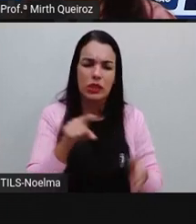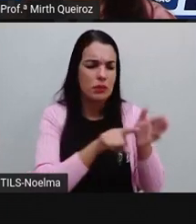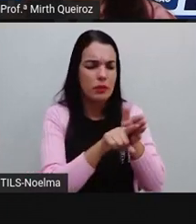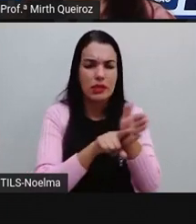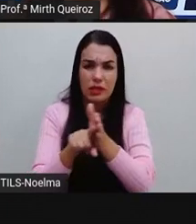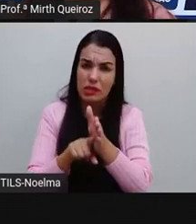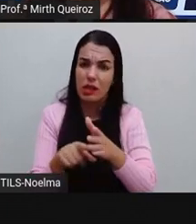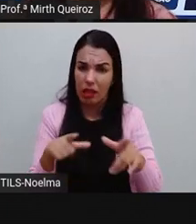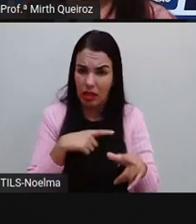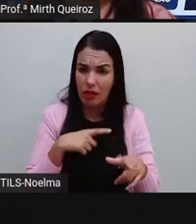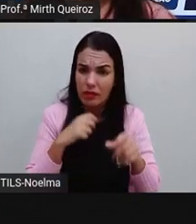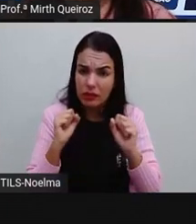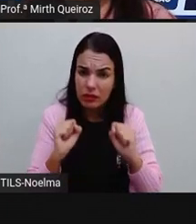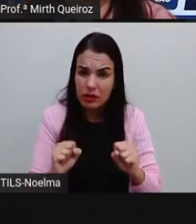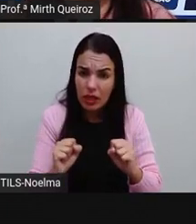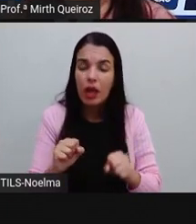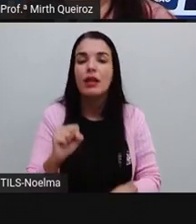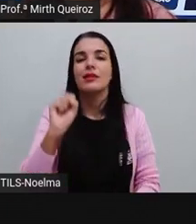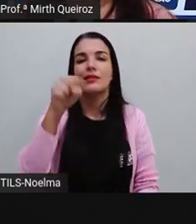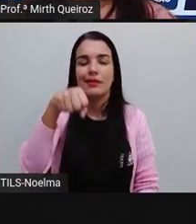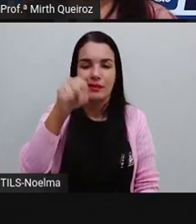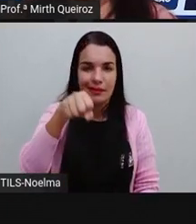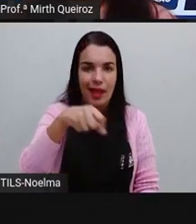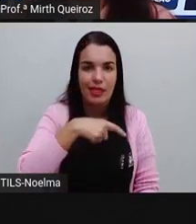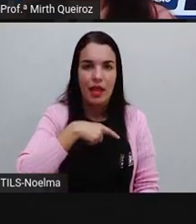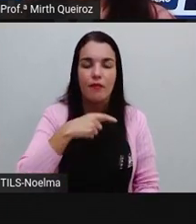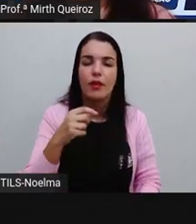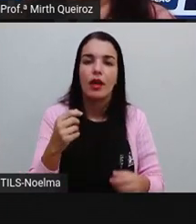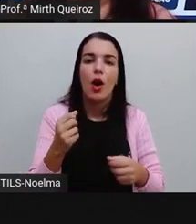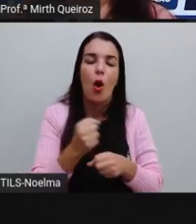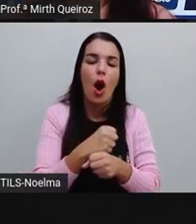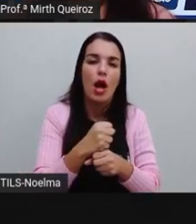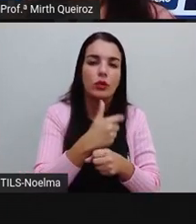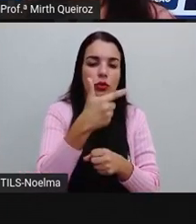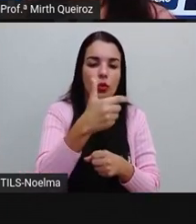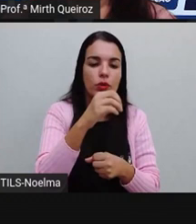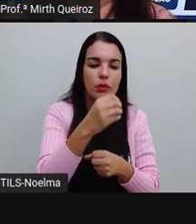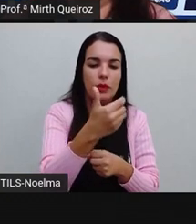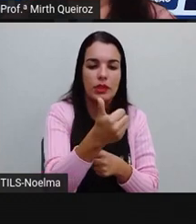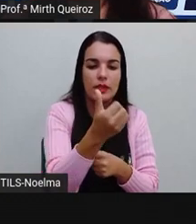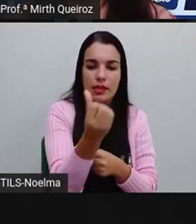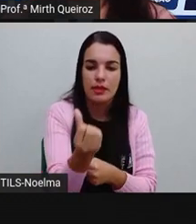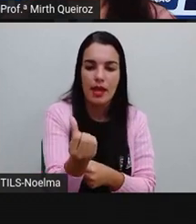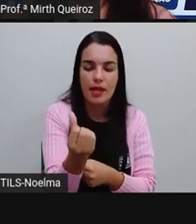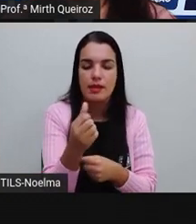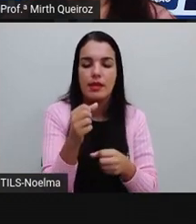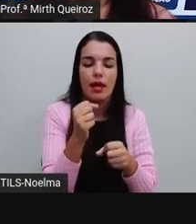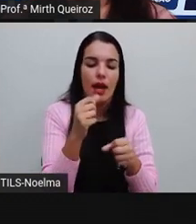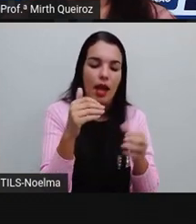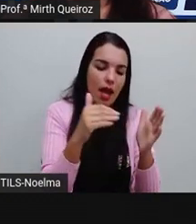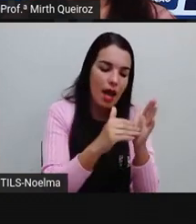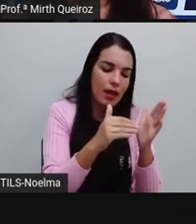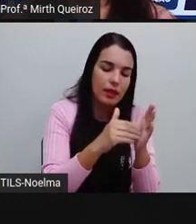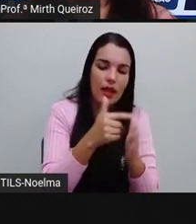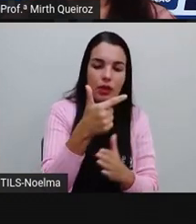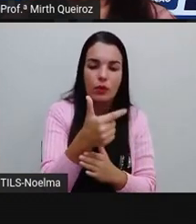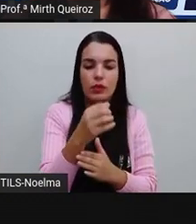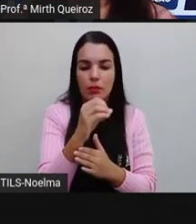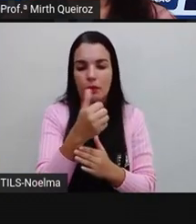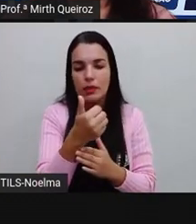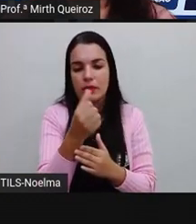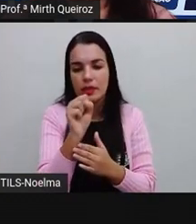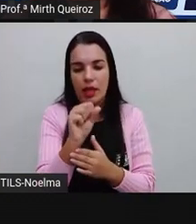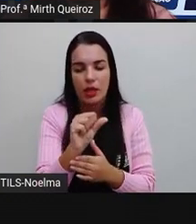pesquisas, reuniu sim, de que anos? Janeiro de 2016, janeiro de 2017, janeiro de 2019. Então, nós pegamos aí